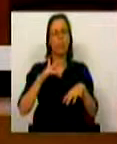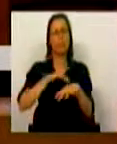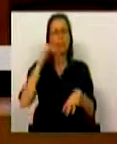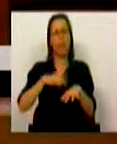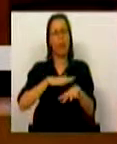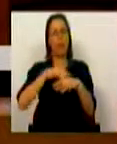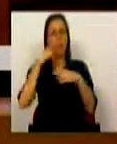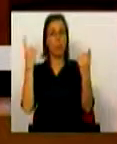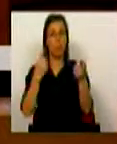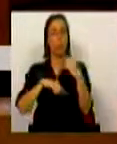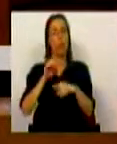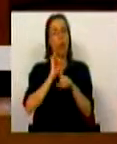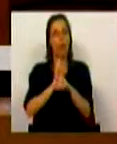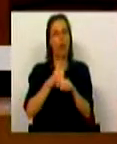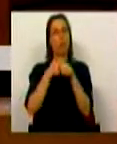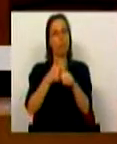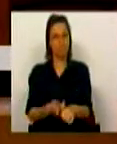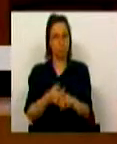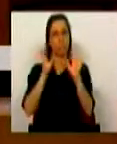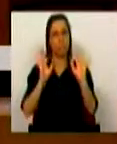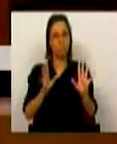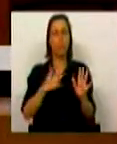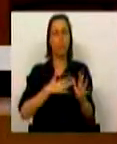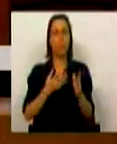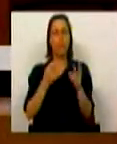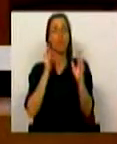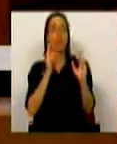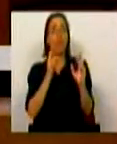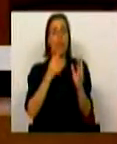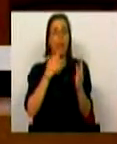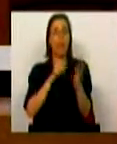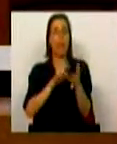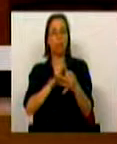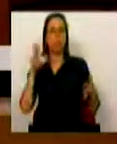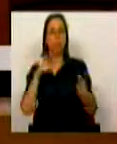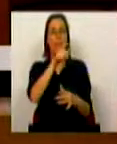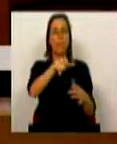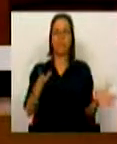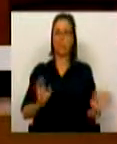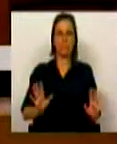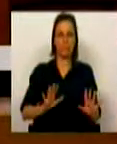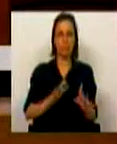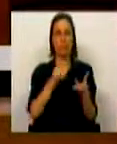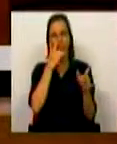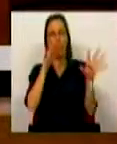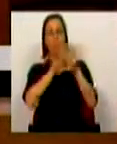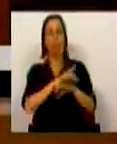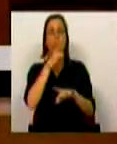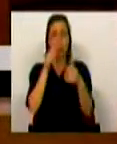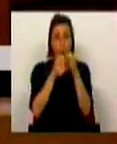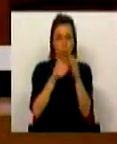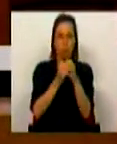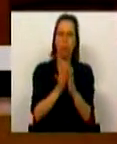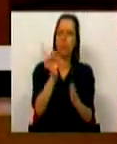Administração Pública e tem estado a cumprir. Sem criar expectativas irrealistas junto dos trabalhadores, sem prometer tudo a